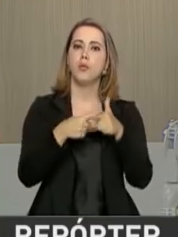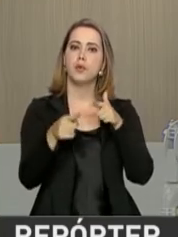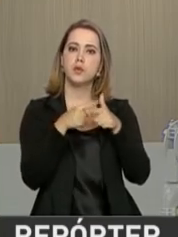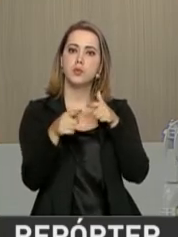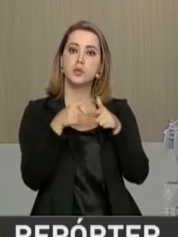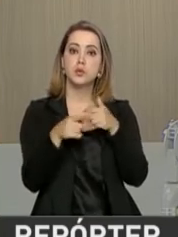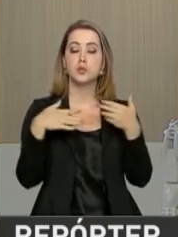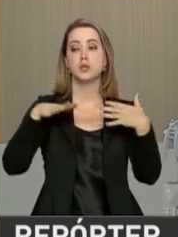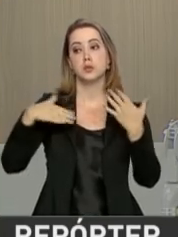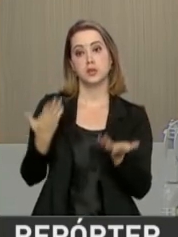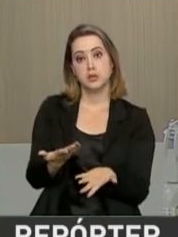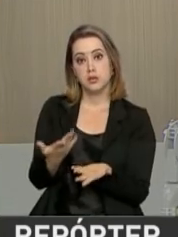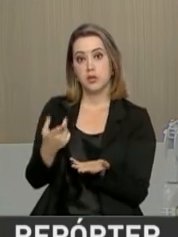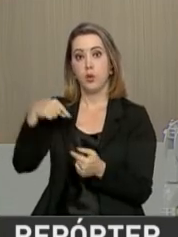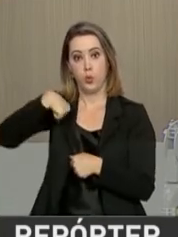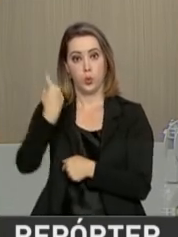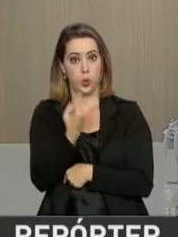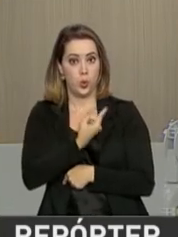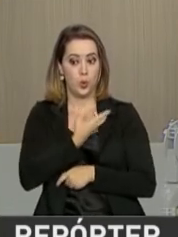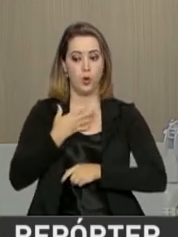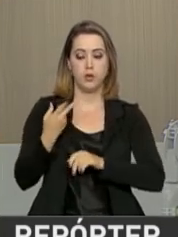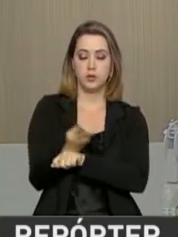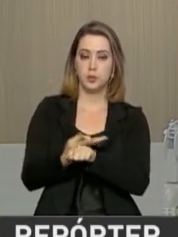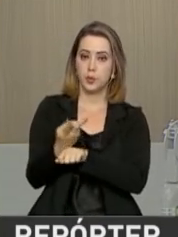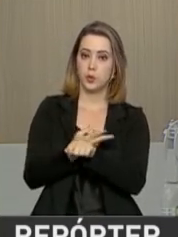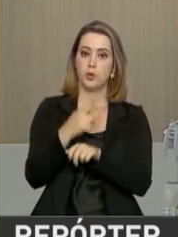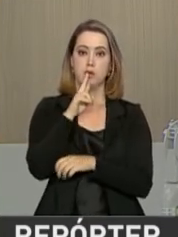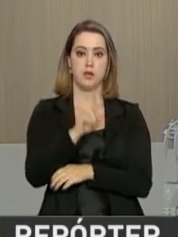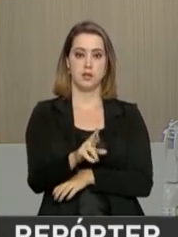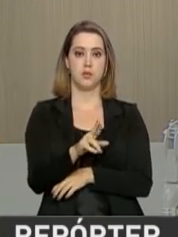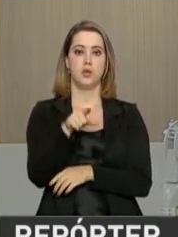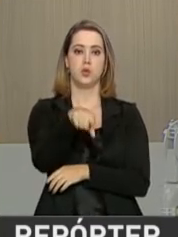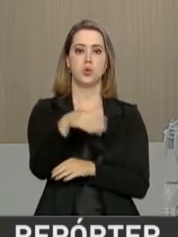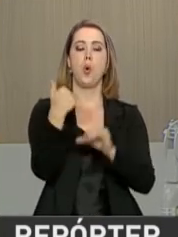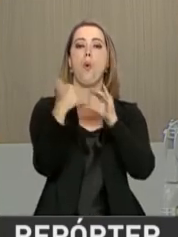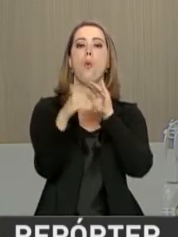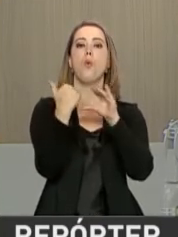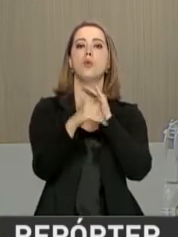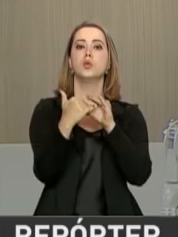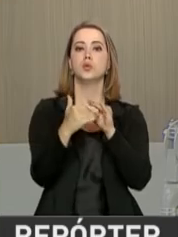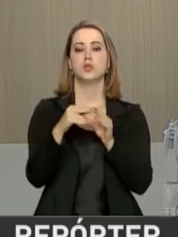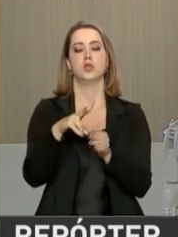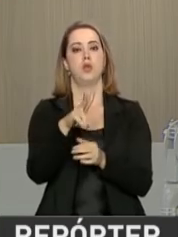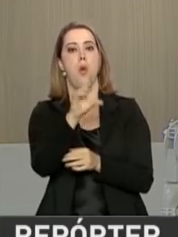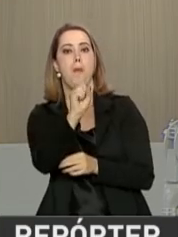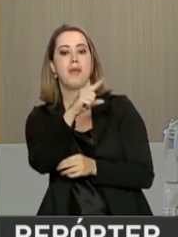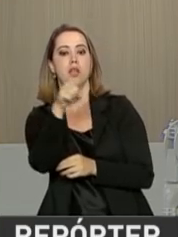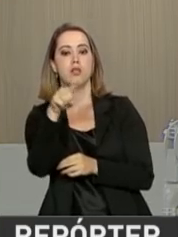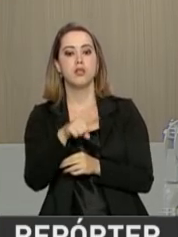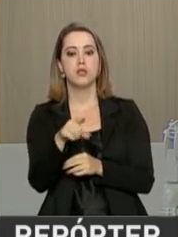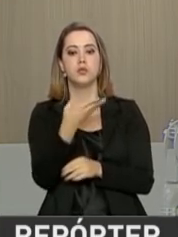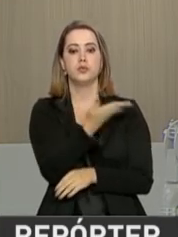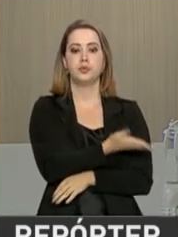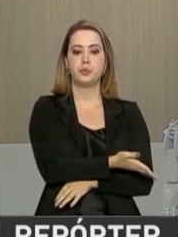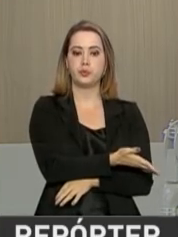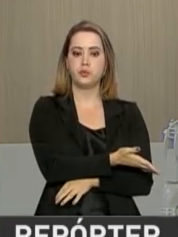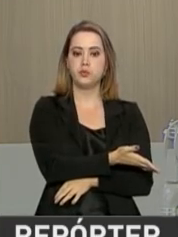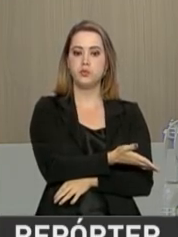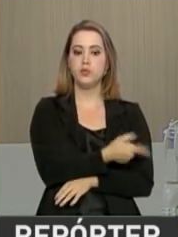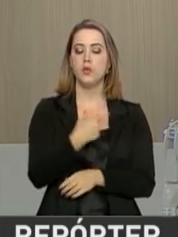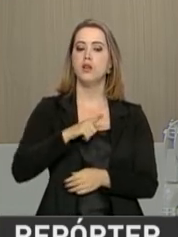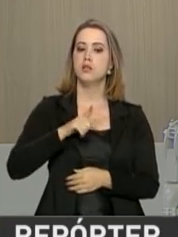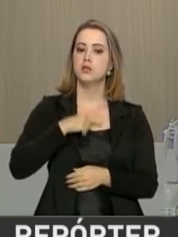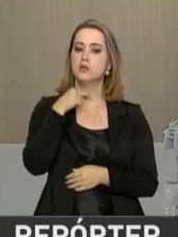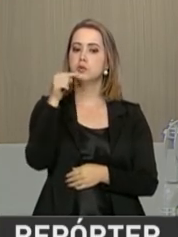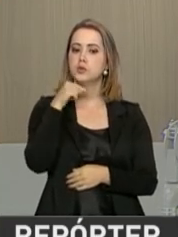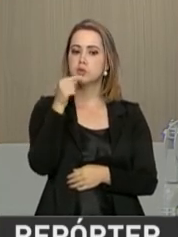vai buscar essa resposta para o cidadão. É fácil, é mandar um e-mail para voz, arroba, ebc.com